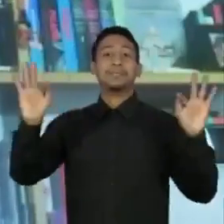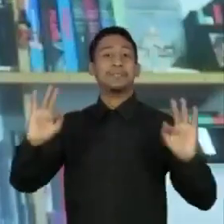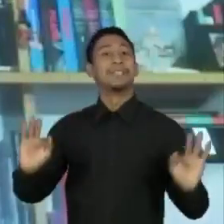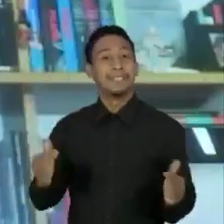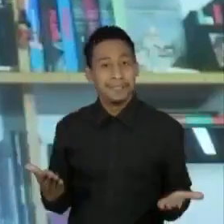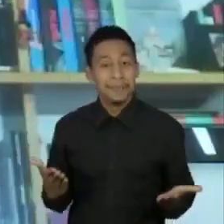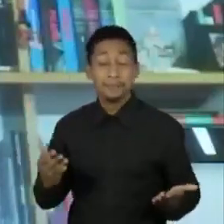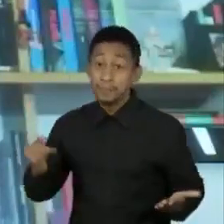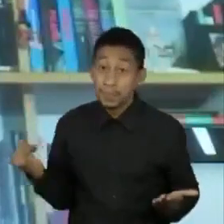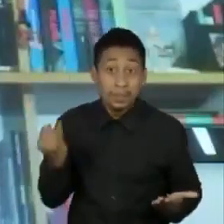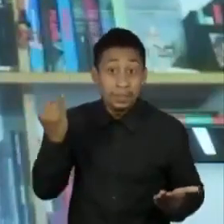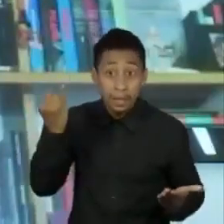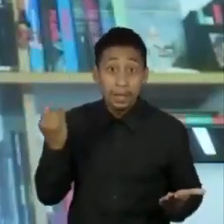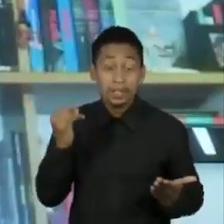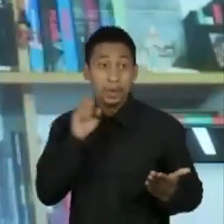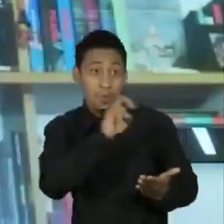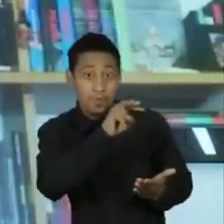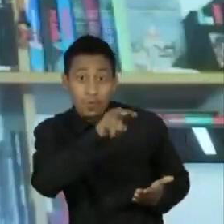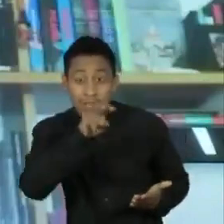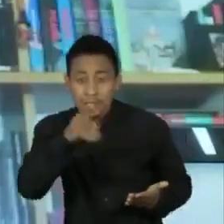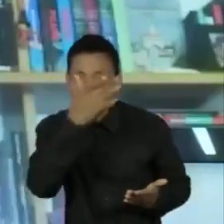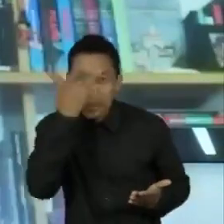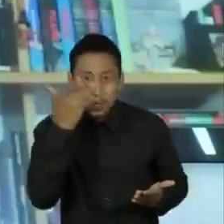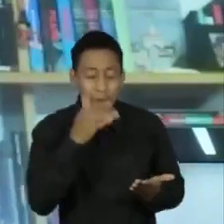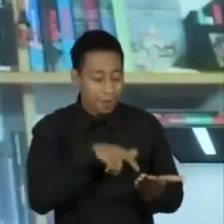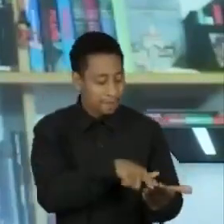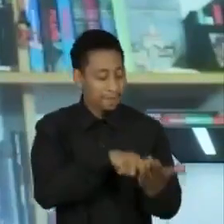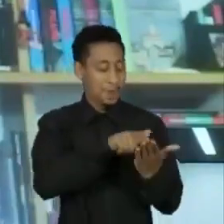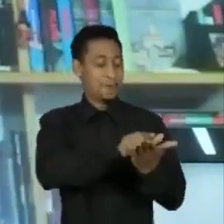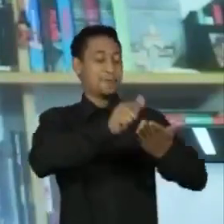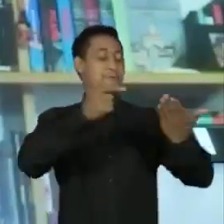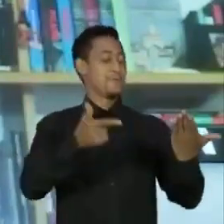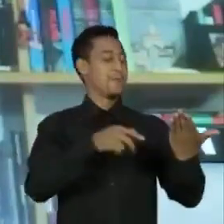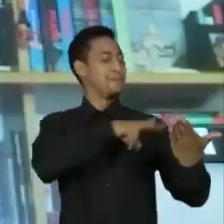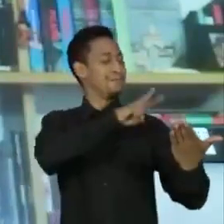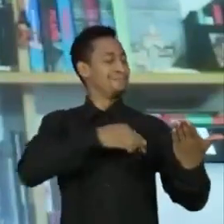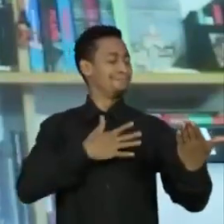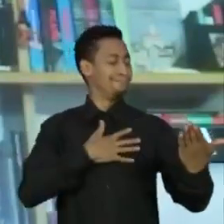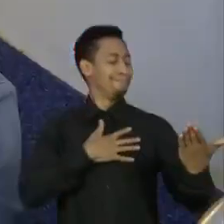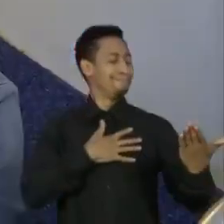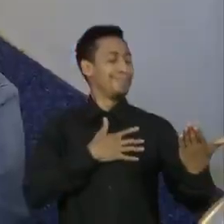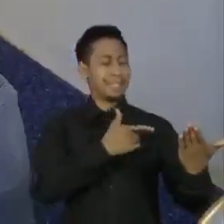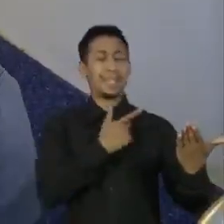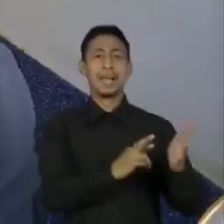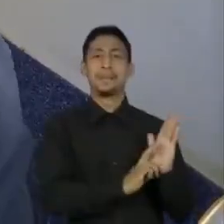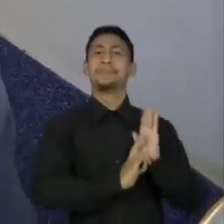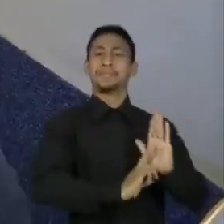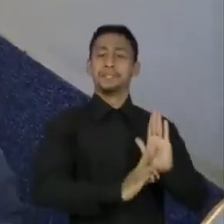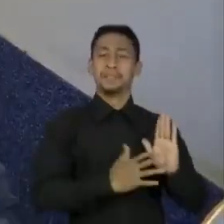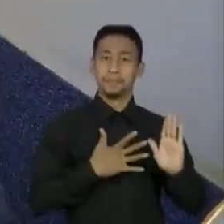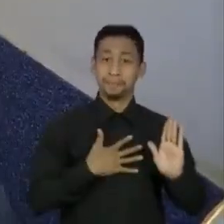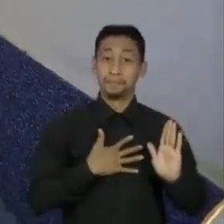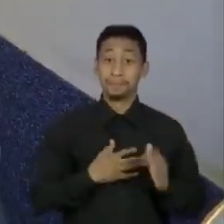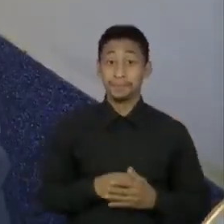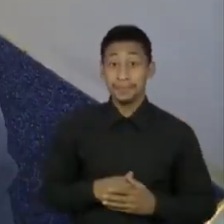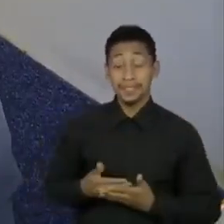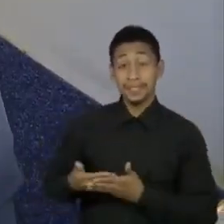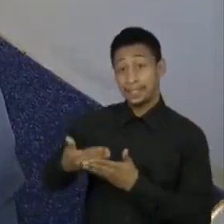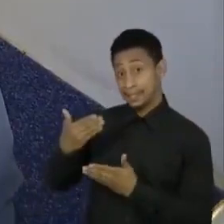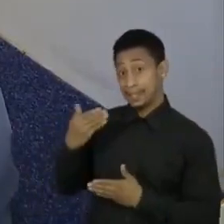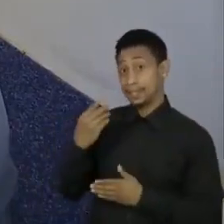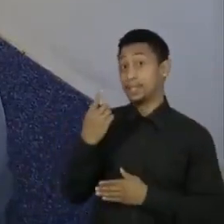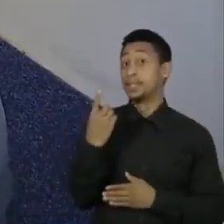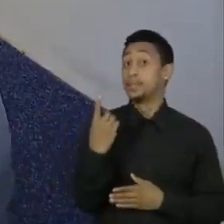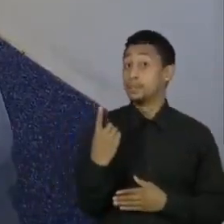importante quando eu vejo que os leitores estão se sentindo efetivamente representados. Foi a partir do ano de